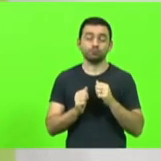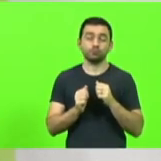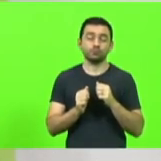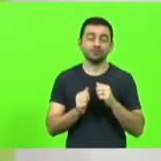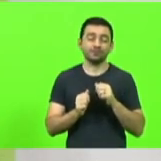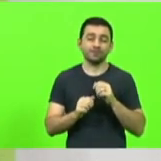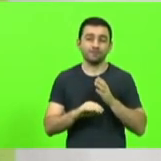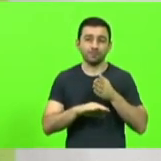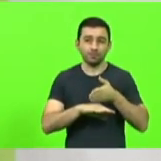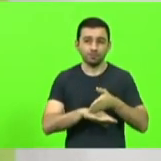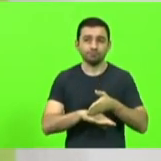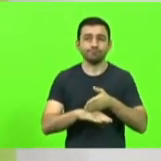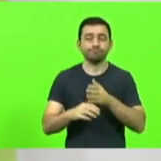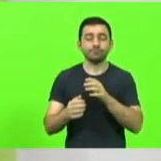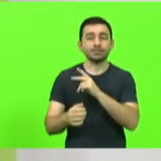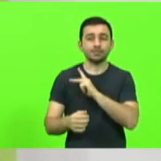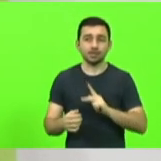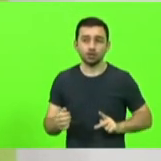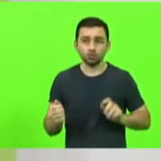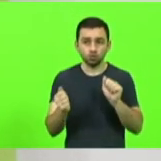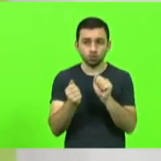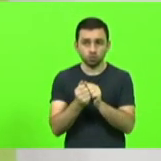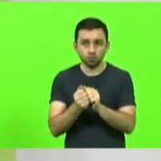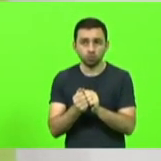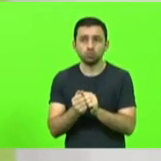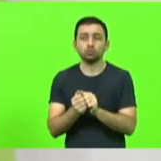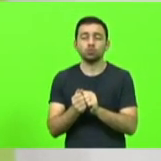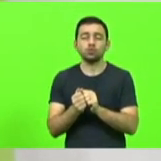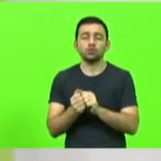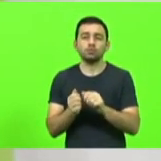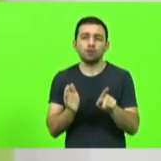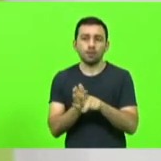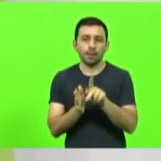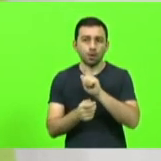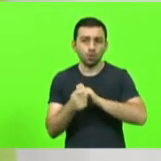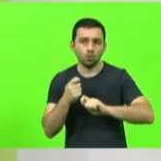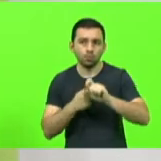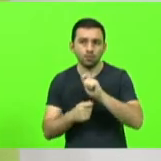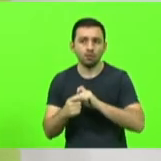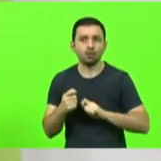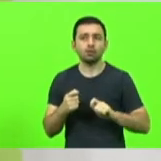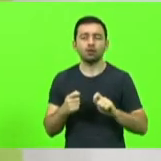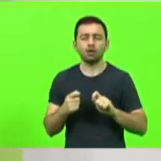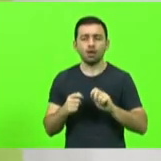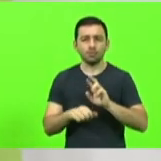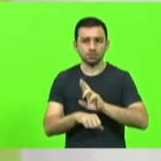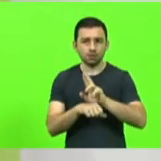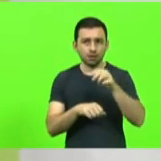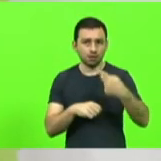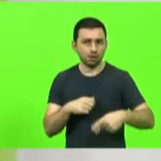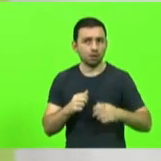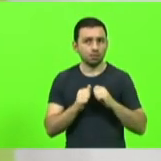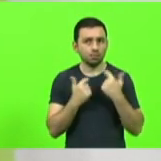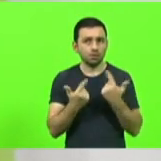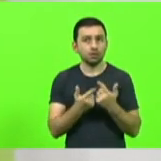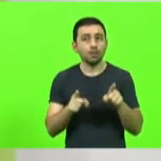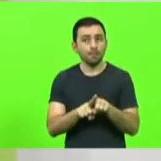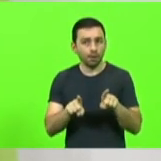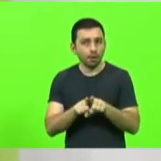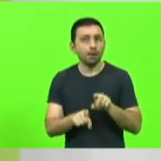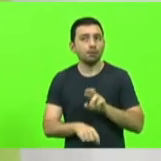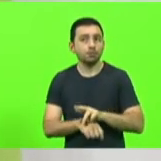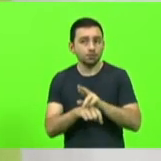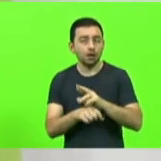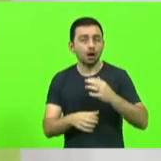economia minas e energia ciência e tecnologia representando esta casa e também representando a própria